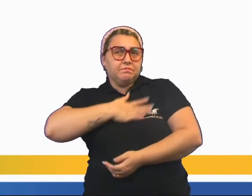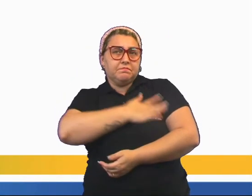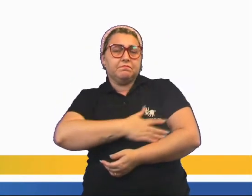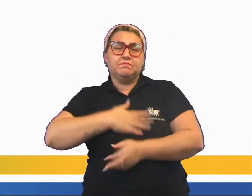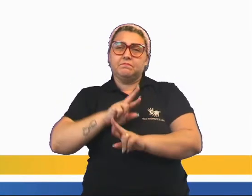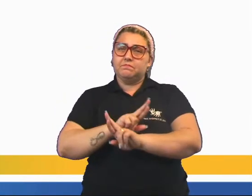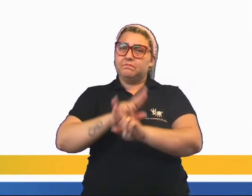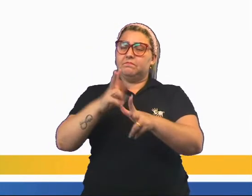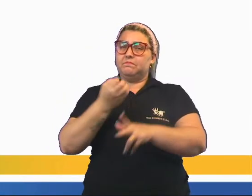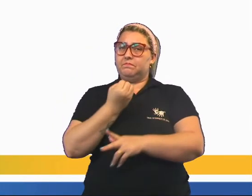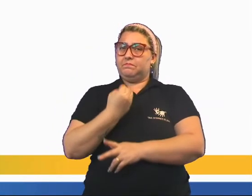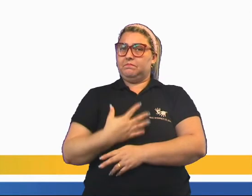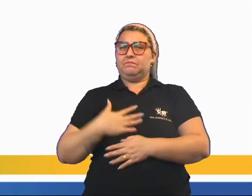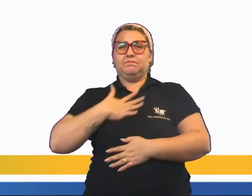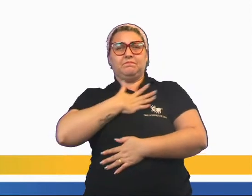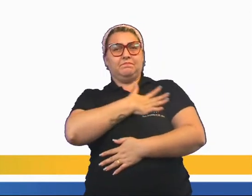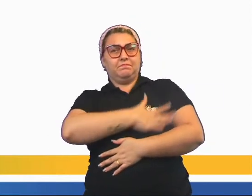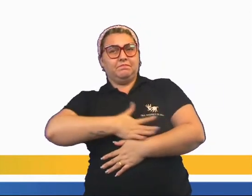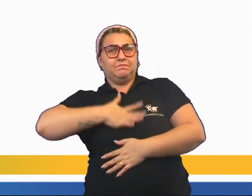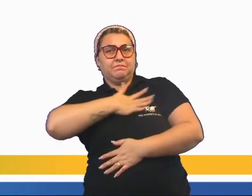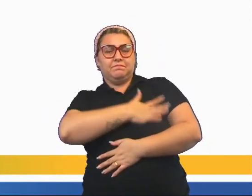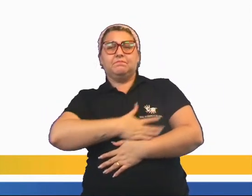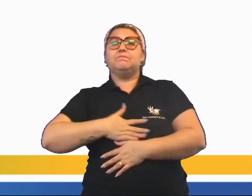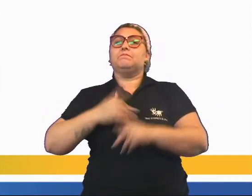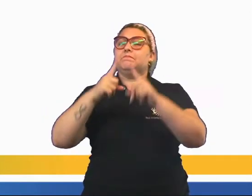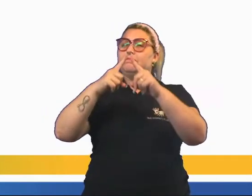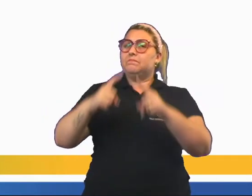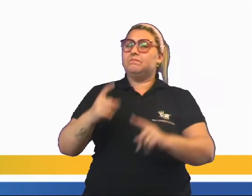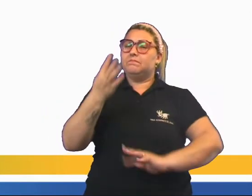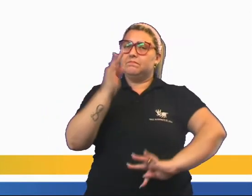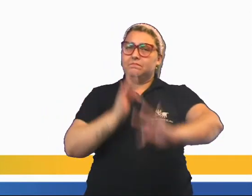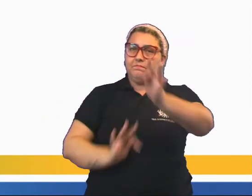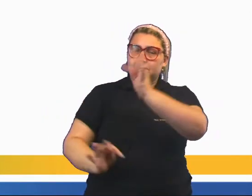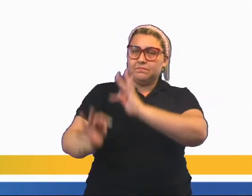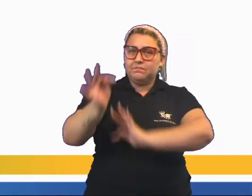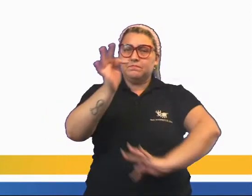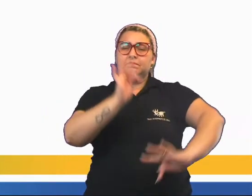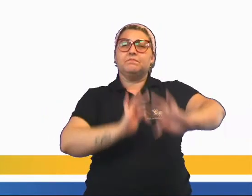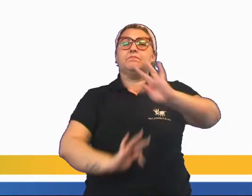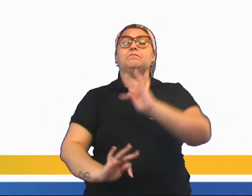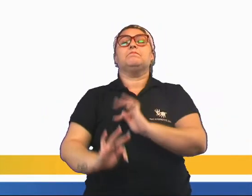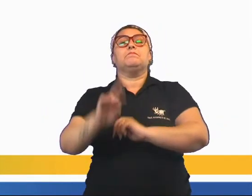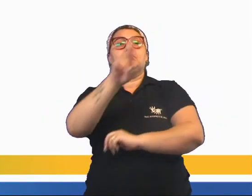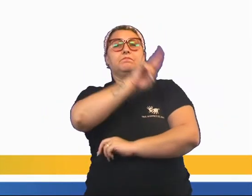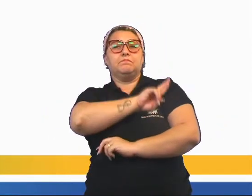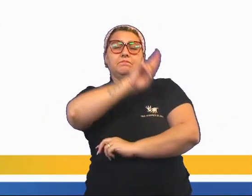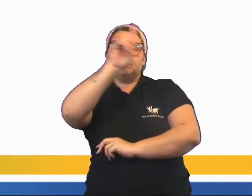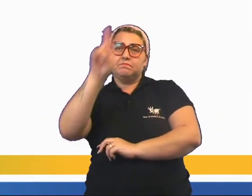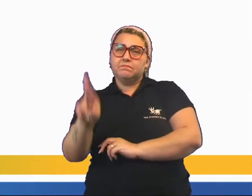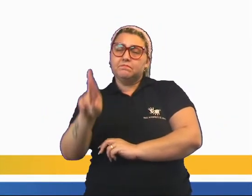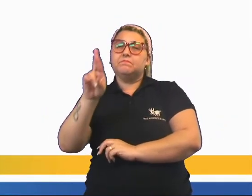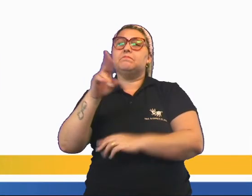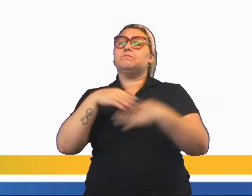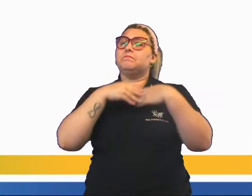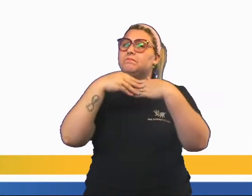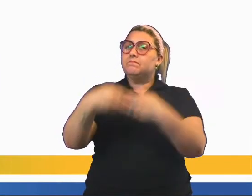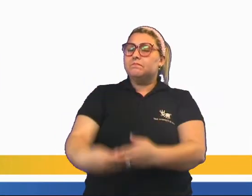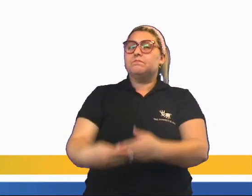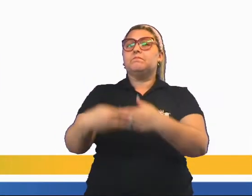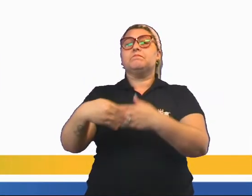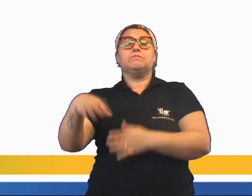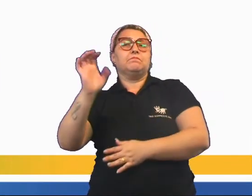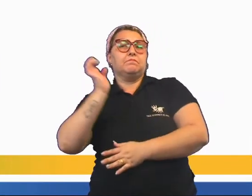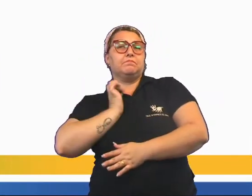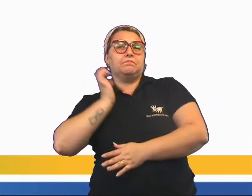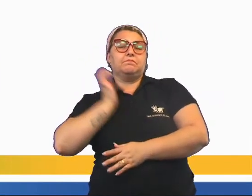diferentes de bem-estar, o bem-estar científico e tecnológico que a religião vai levar para o lado da